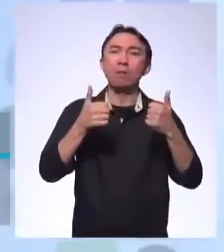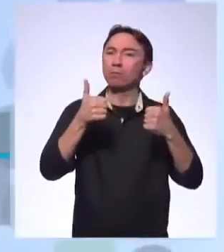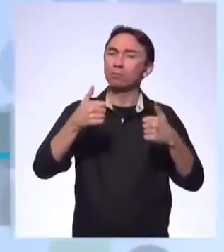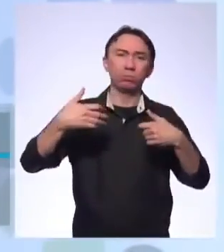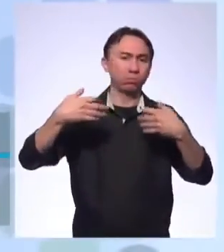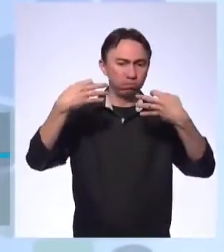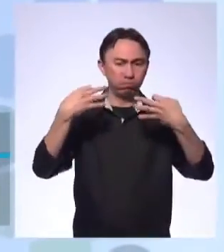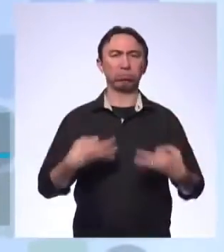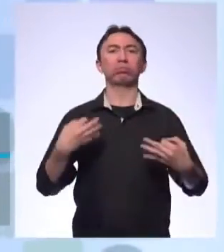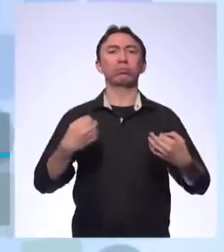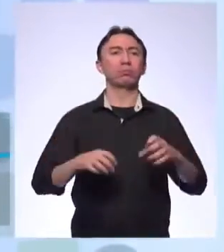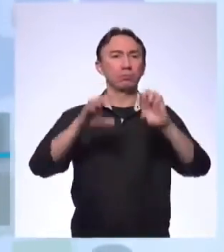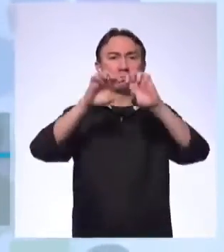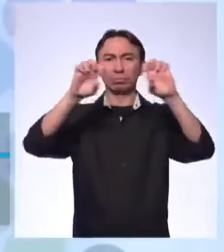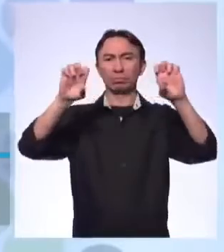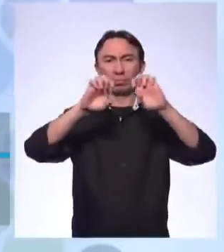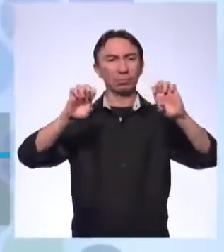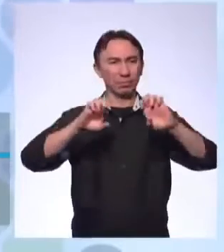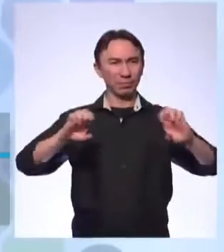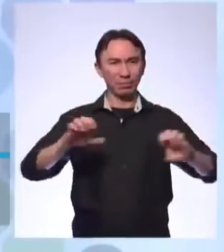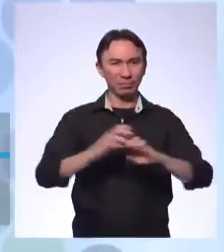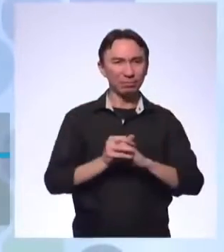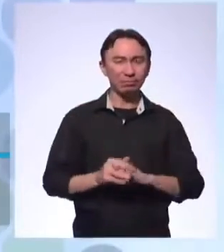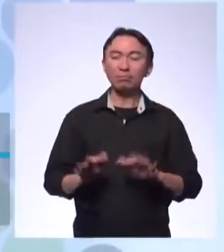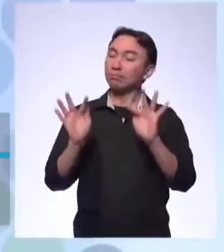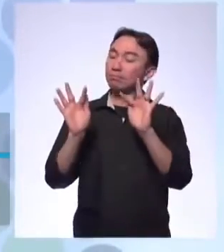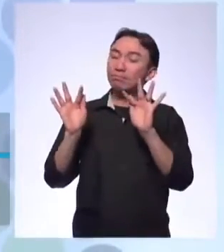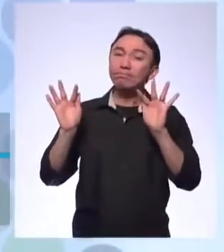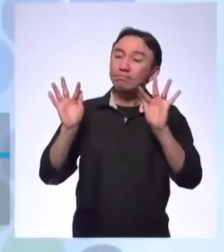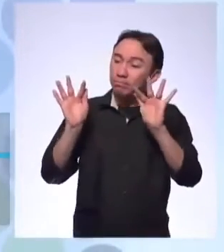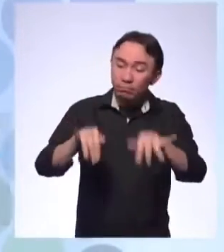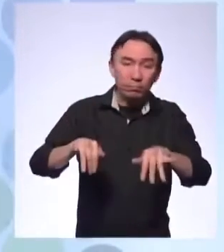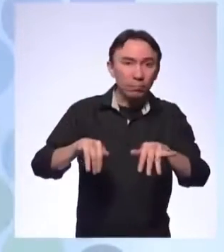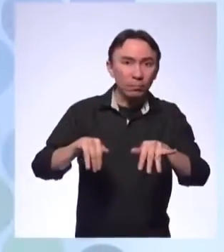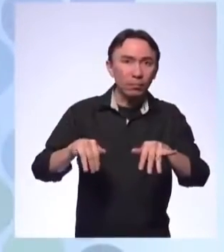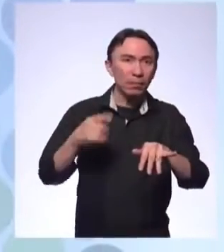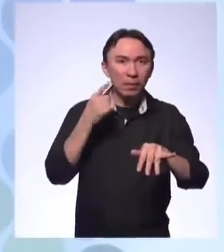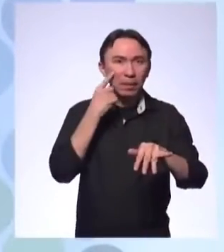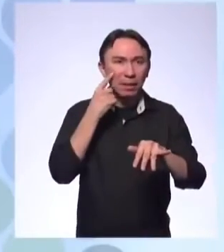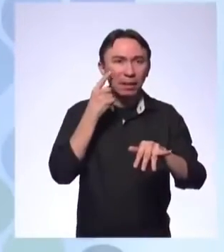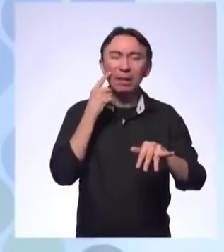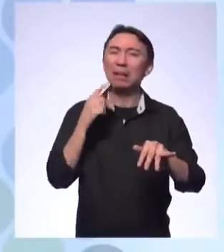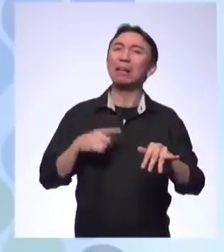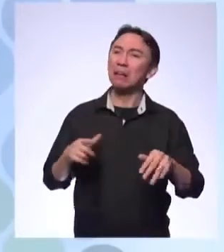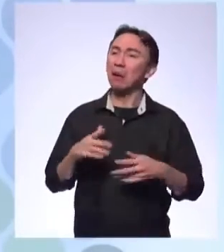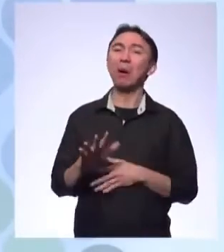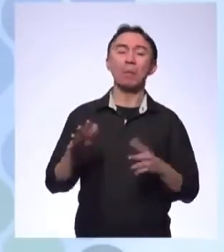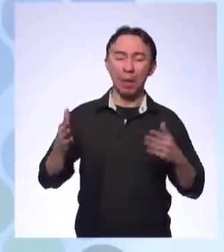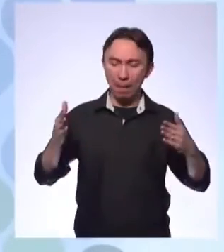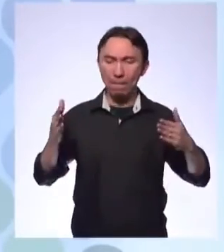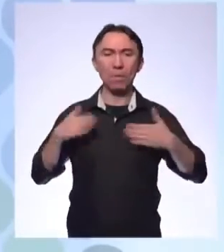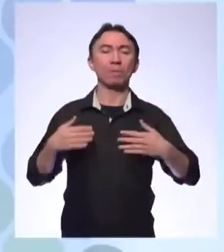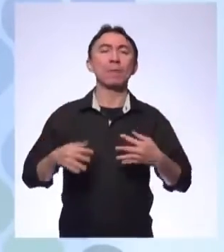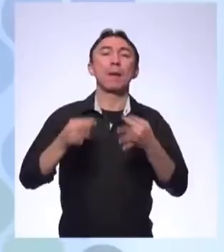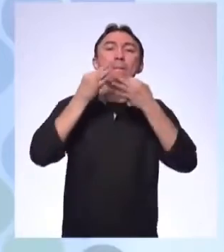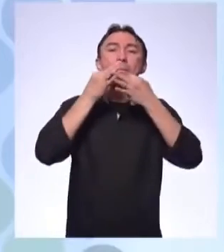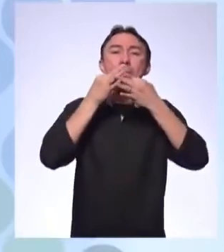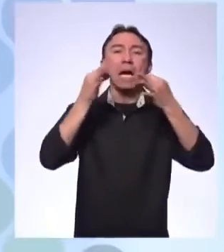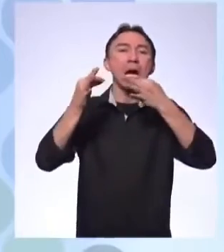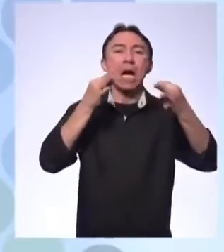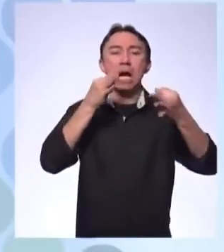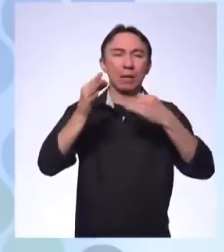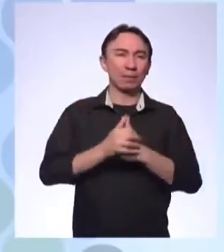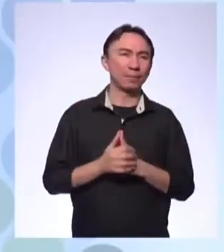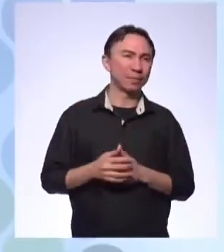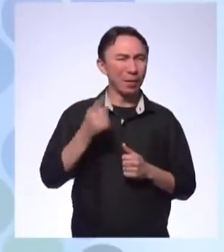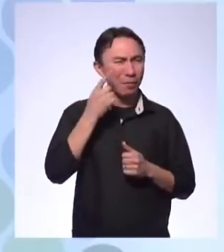ela finalizou. Ela amarrou de acordo com o estava lá. Vou até voltar. Ela se posicionou, né? É. Presta atenção. O que está lá